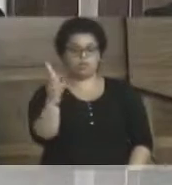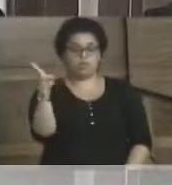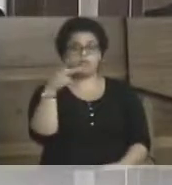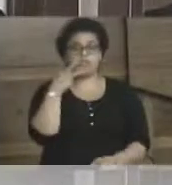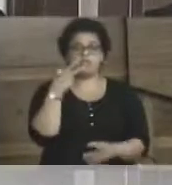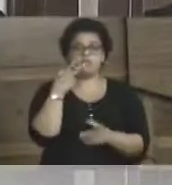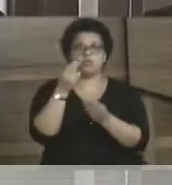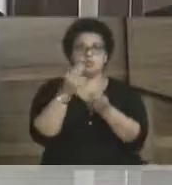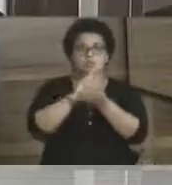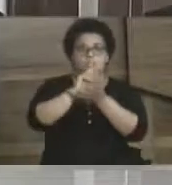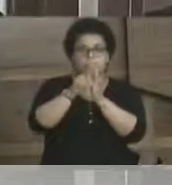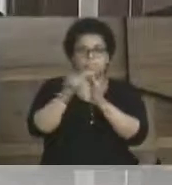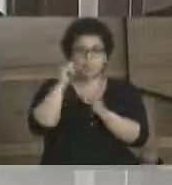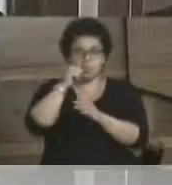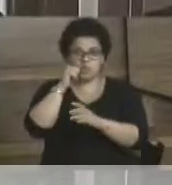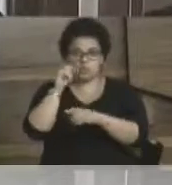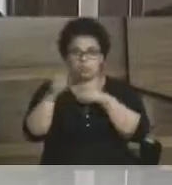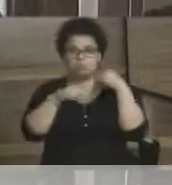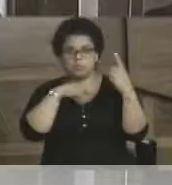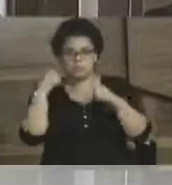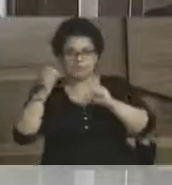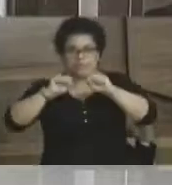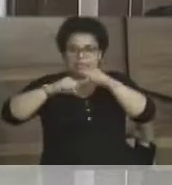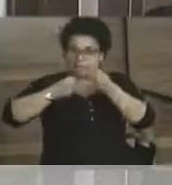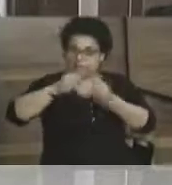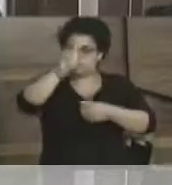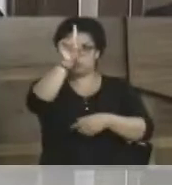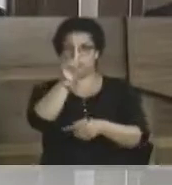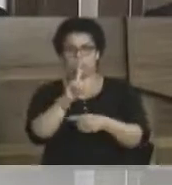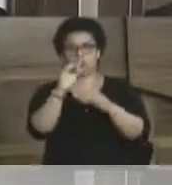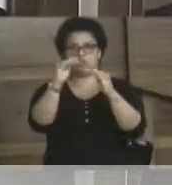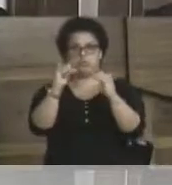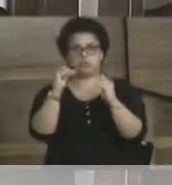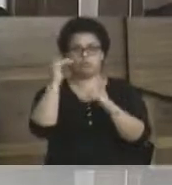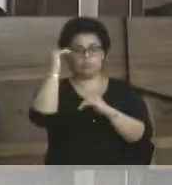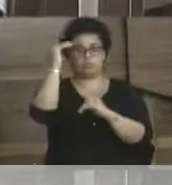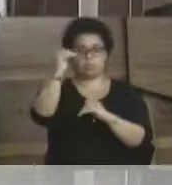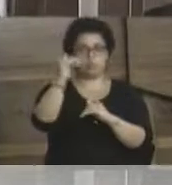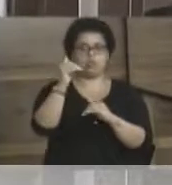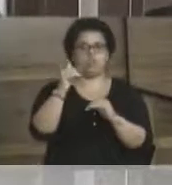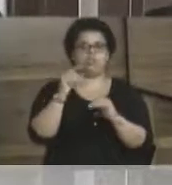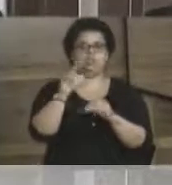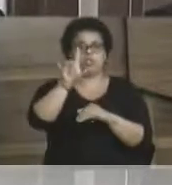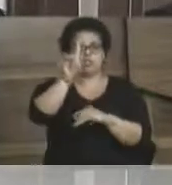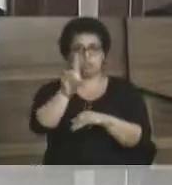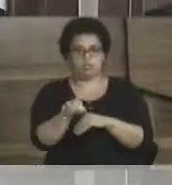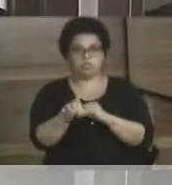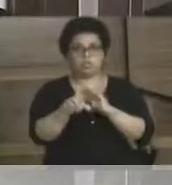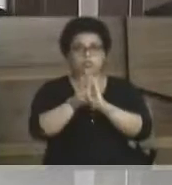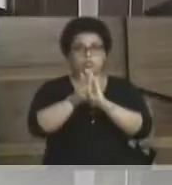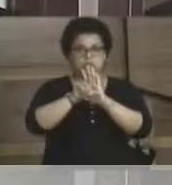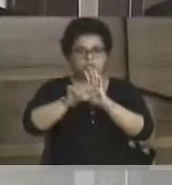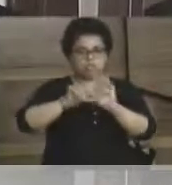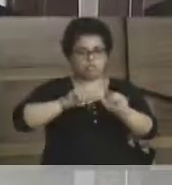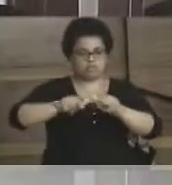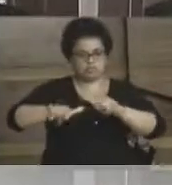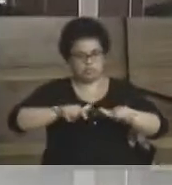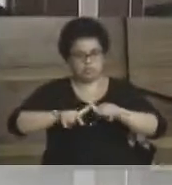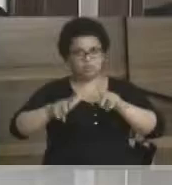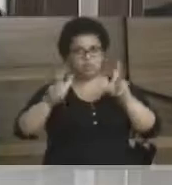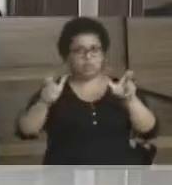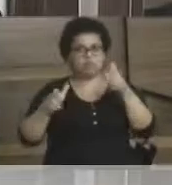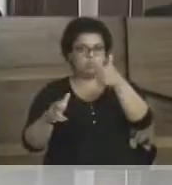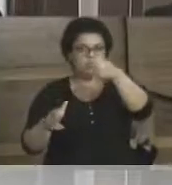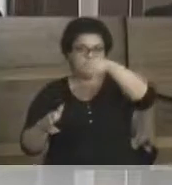todas aquelas mulheres que faleceram na luta por direitos melhores, na luta por direitos trabalhistas, como aconteceu em